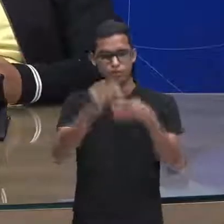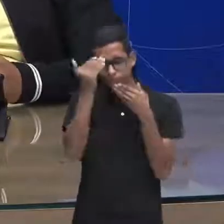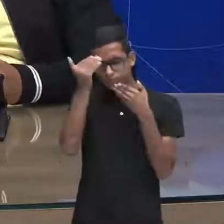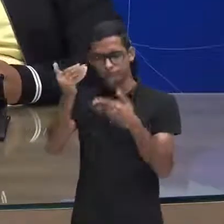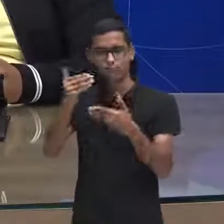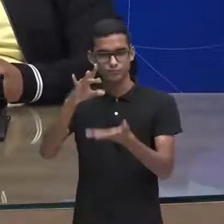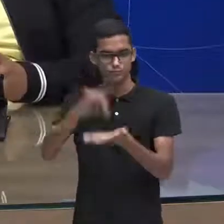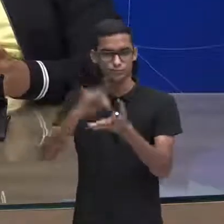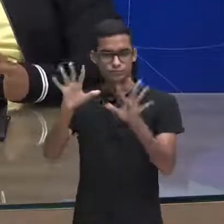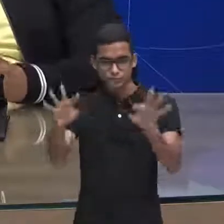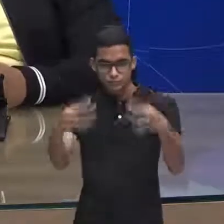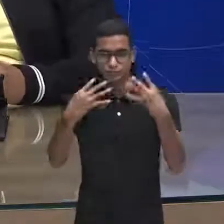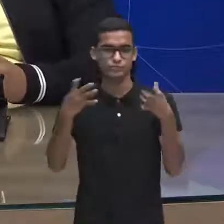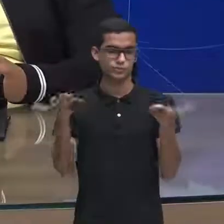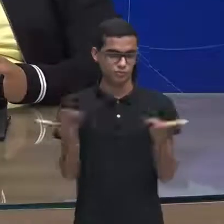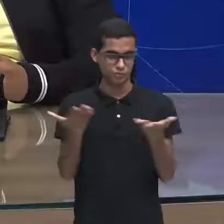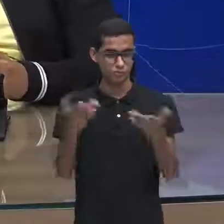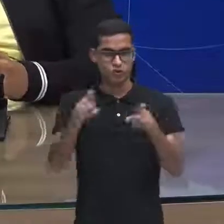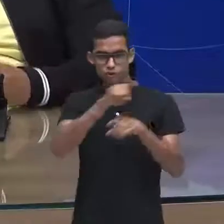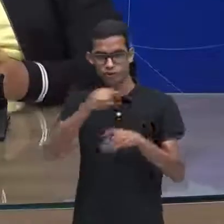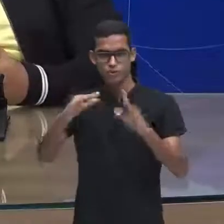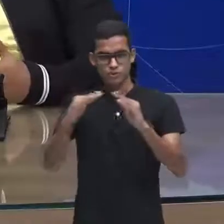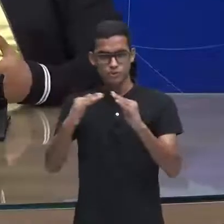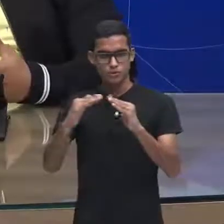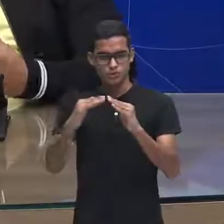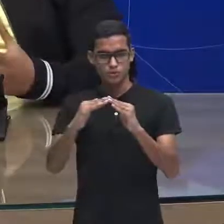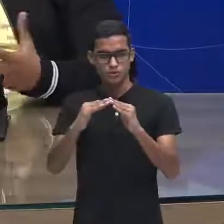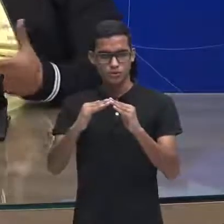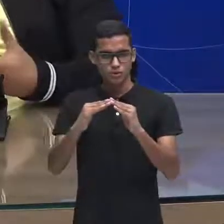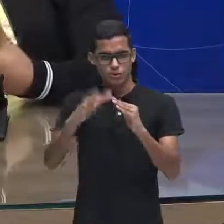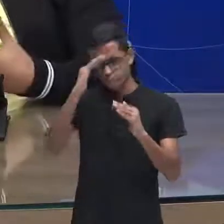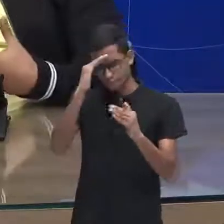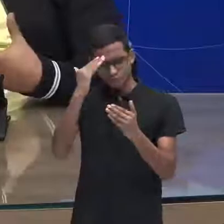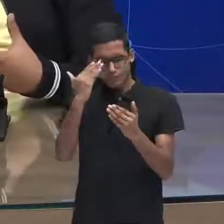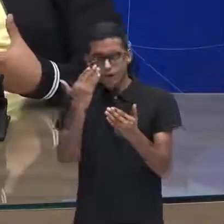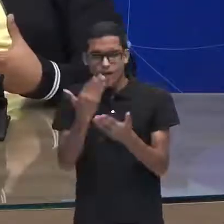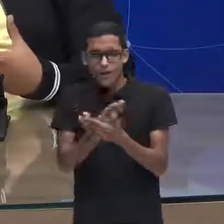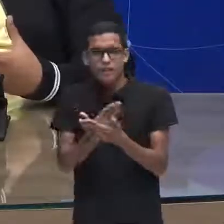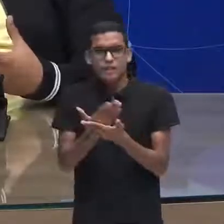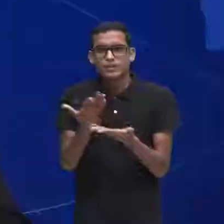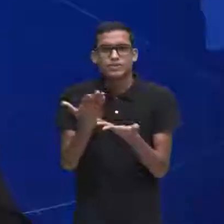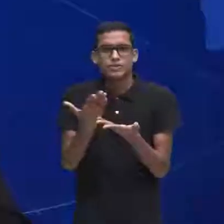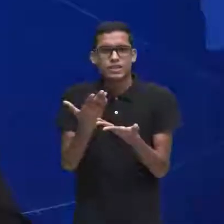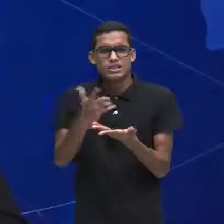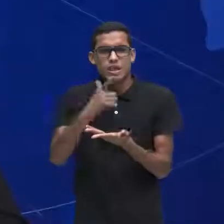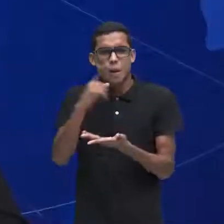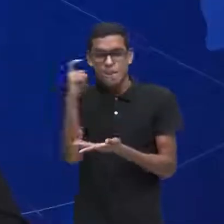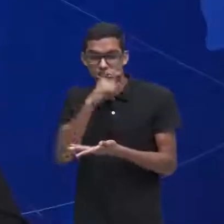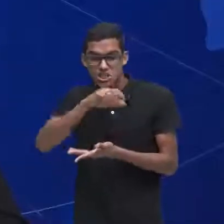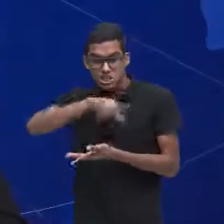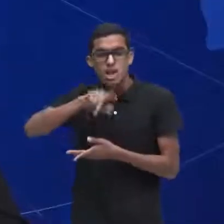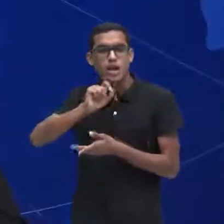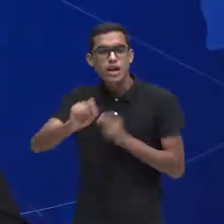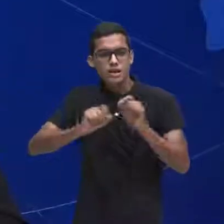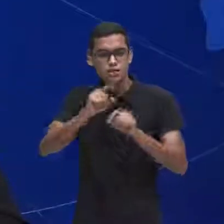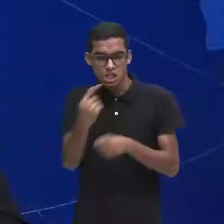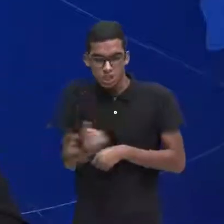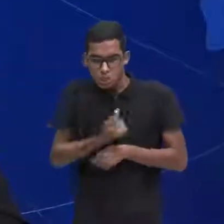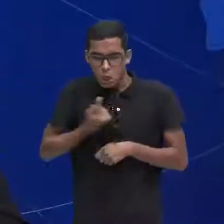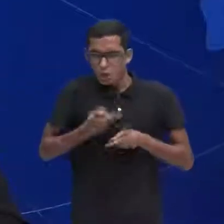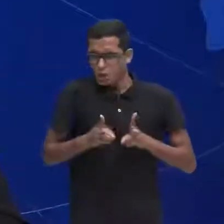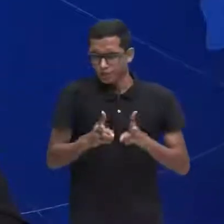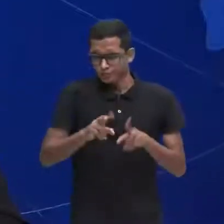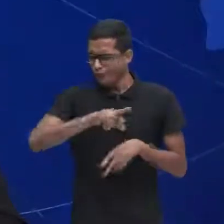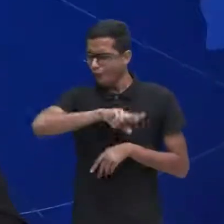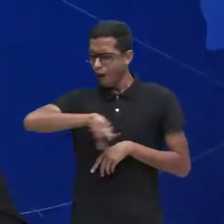atenção e você que está em casa não se deixe acreditar nessa mentira de que você está sozinho e de que